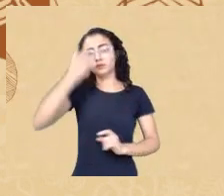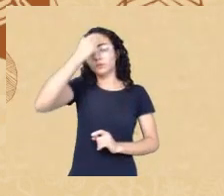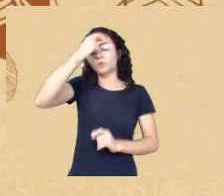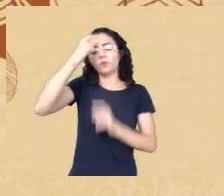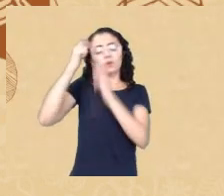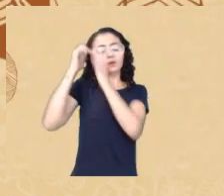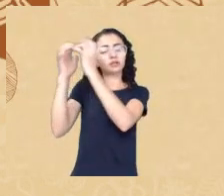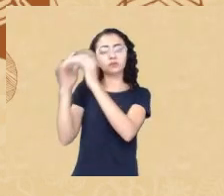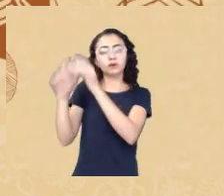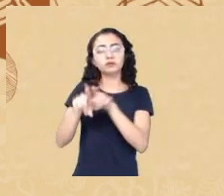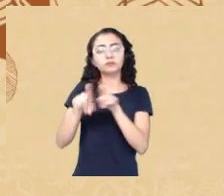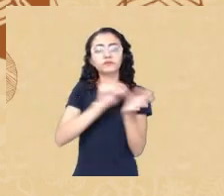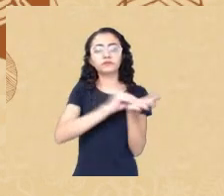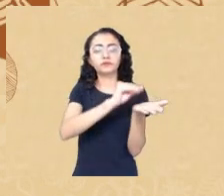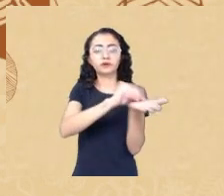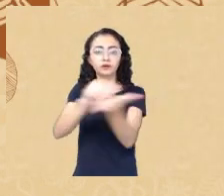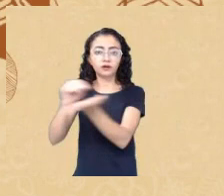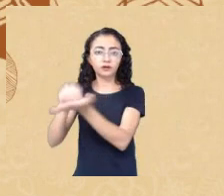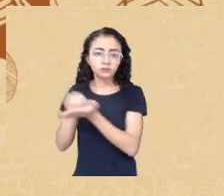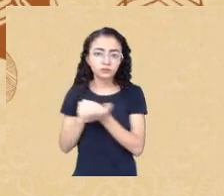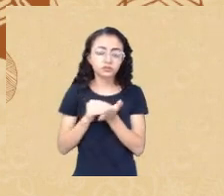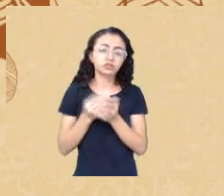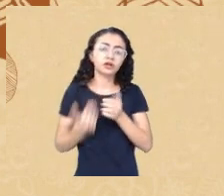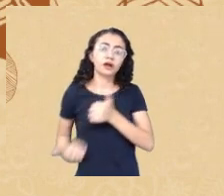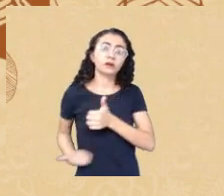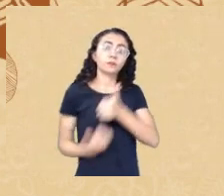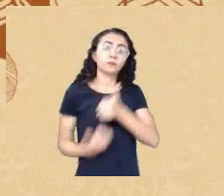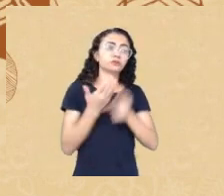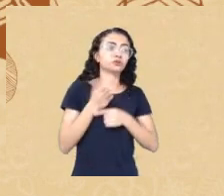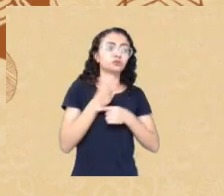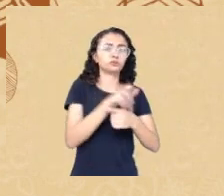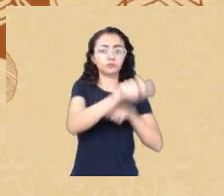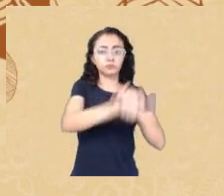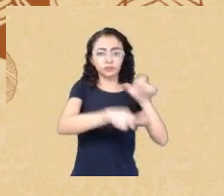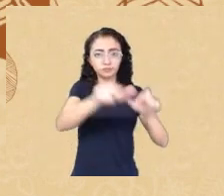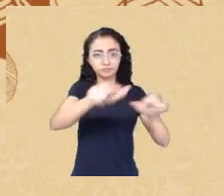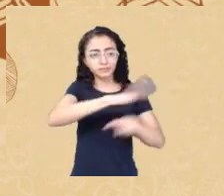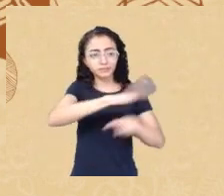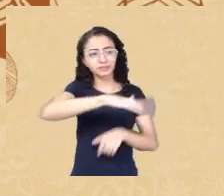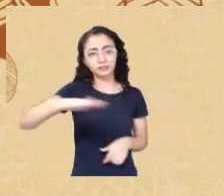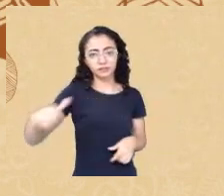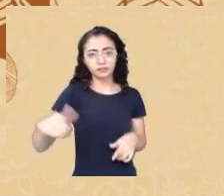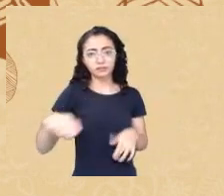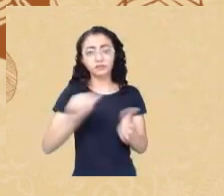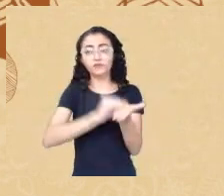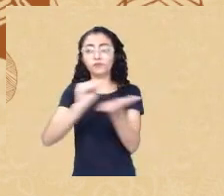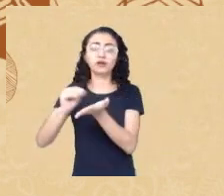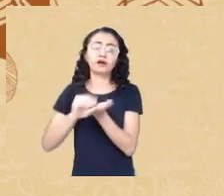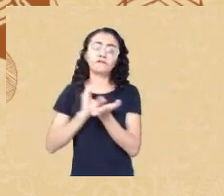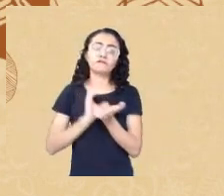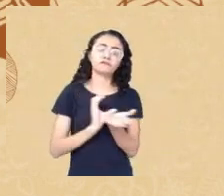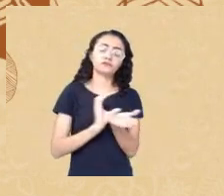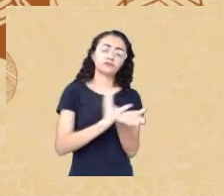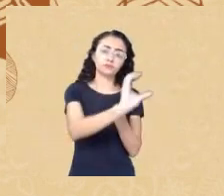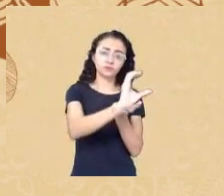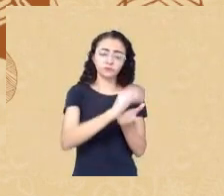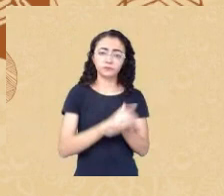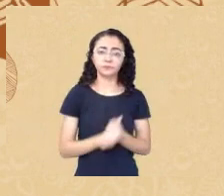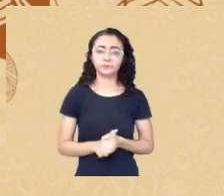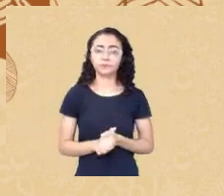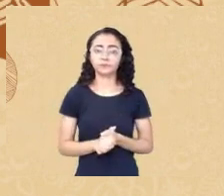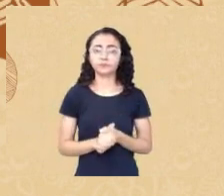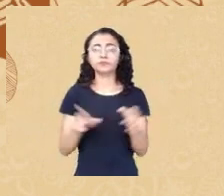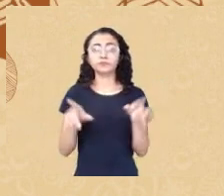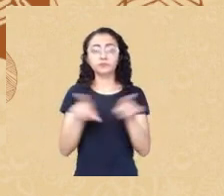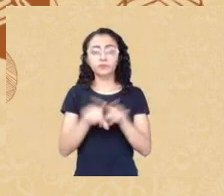mudar então para que investir neles da mesma forma pouco investimento em saúde porque também se morrerem é melhor que morra alguém que não tenha muita